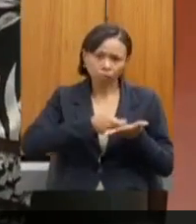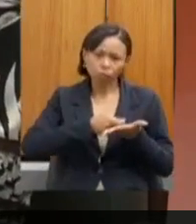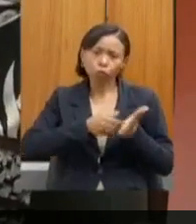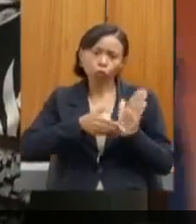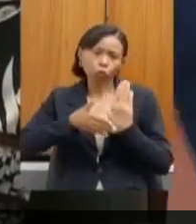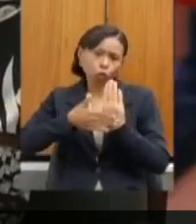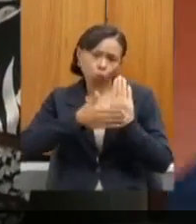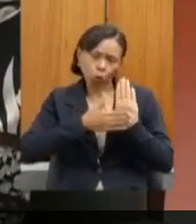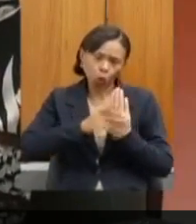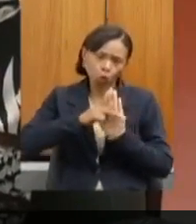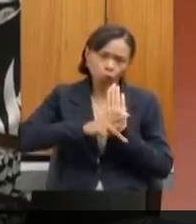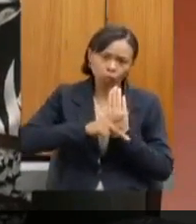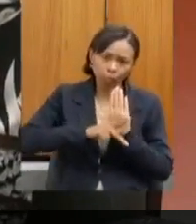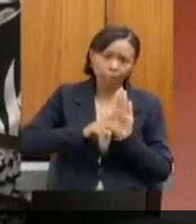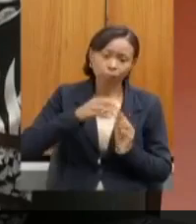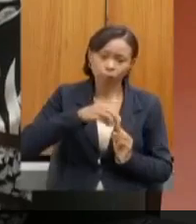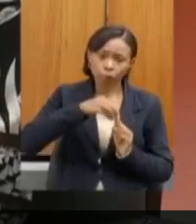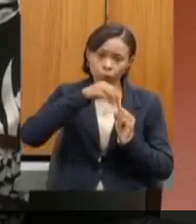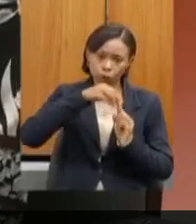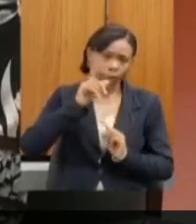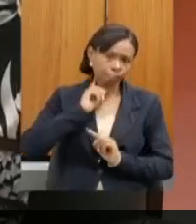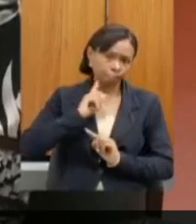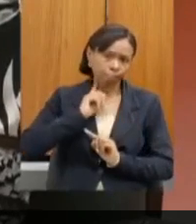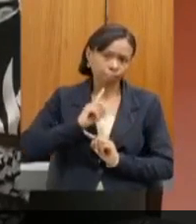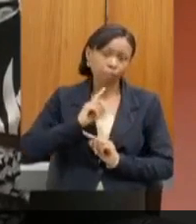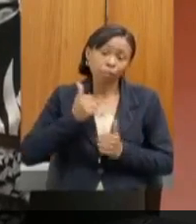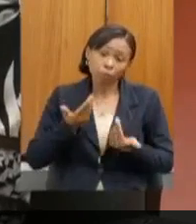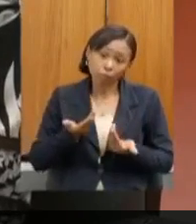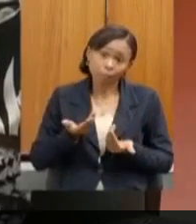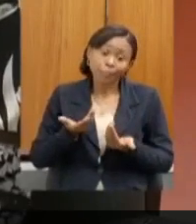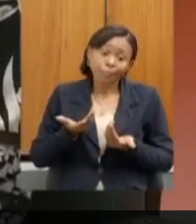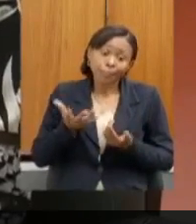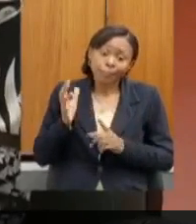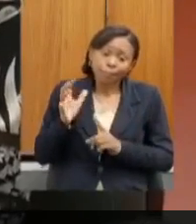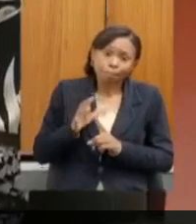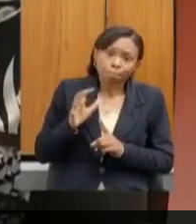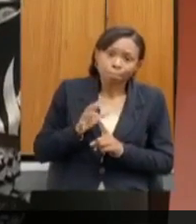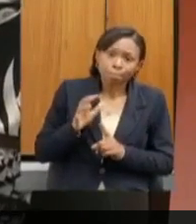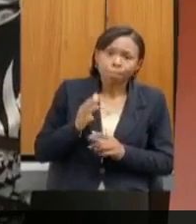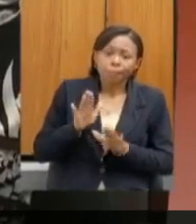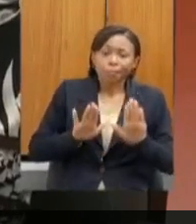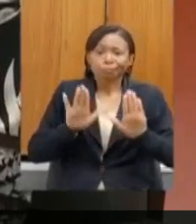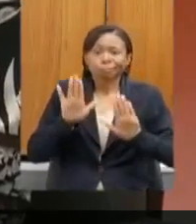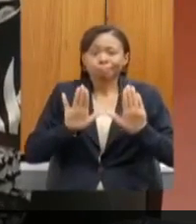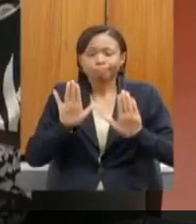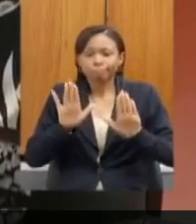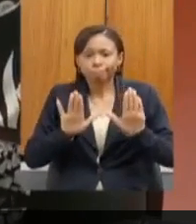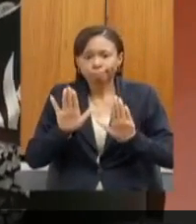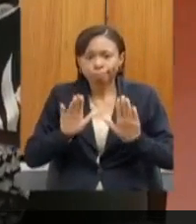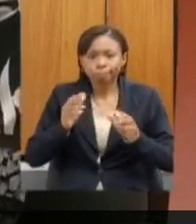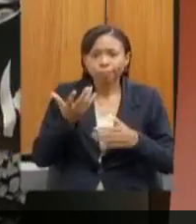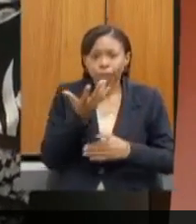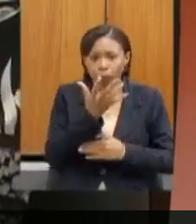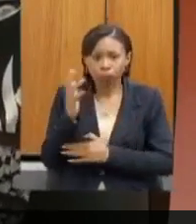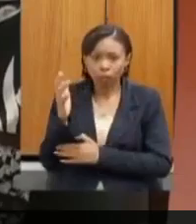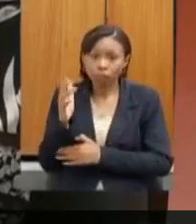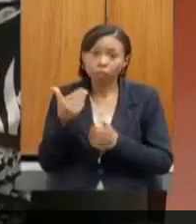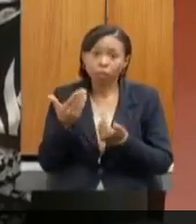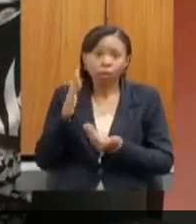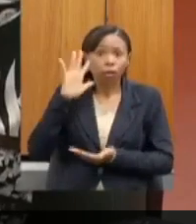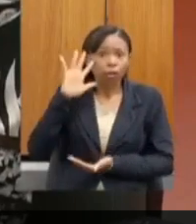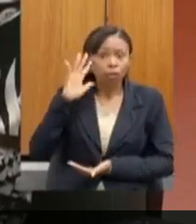prioritários no Estado de Minas Gerais, e isso repercute, obviamente, no licenciamento ambiental, e a decisão